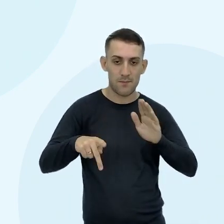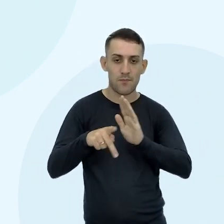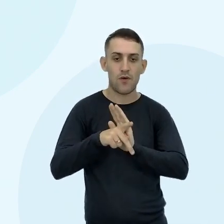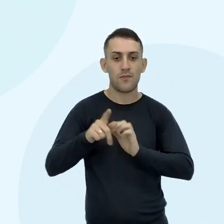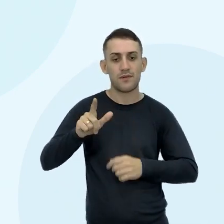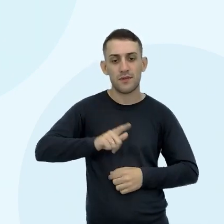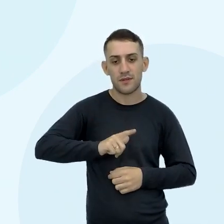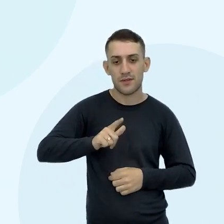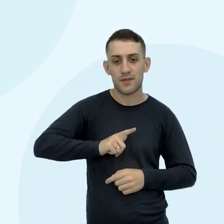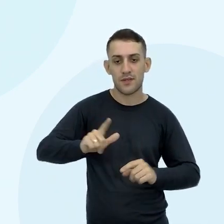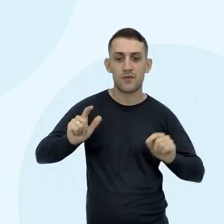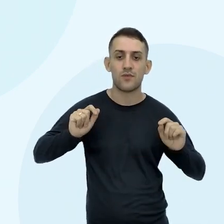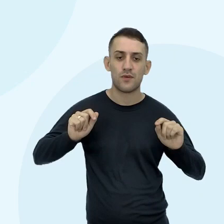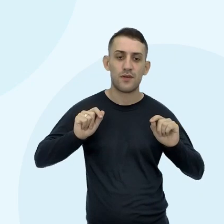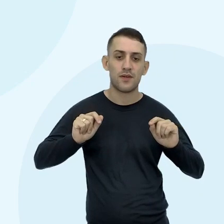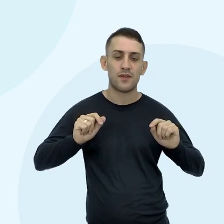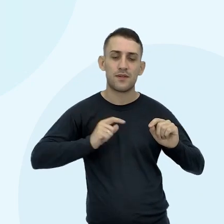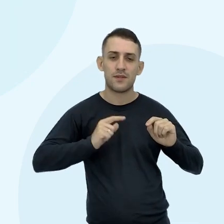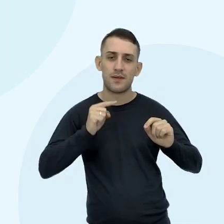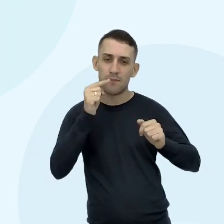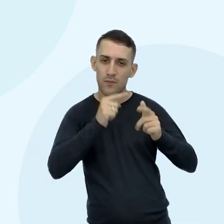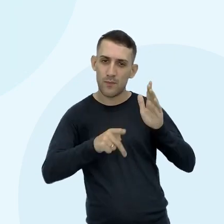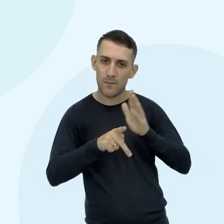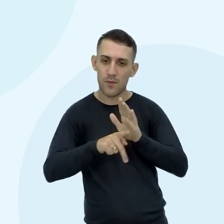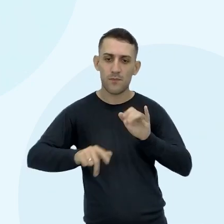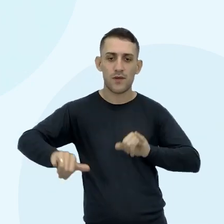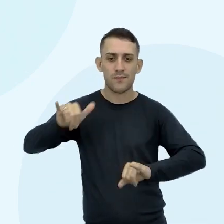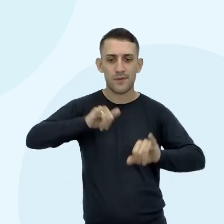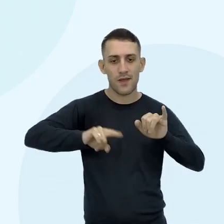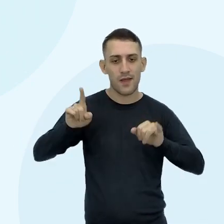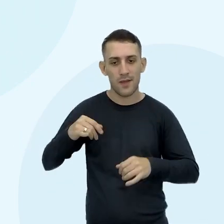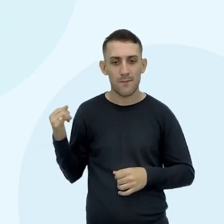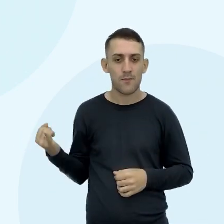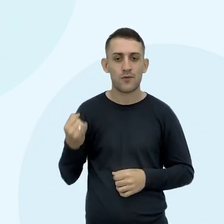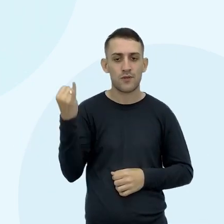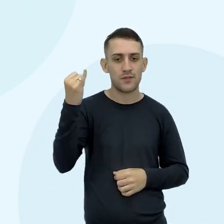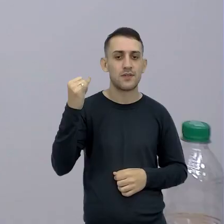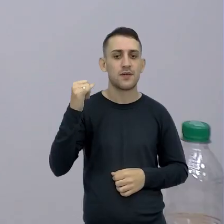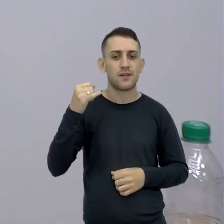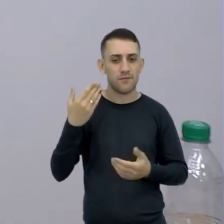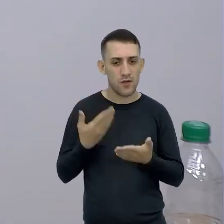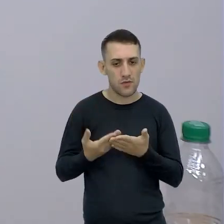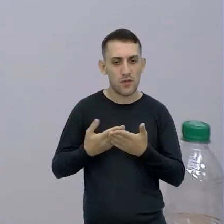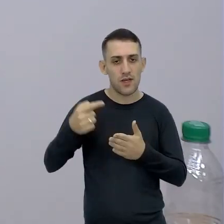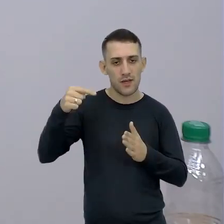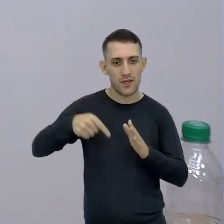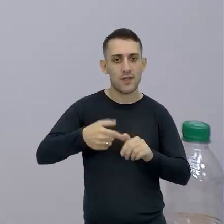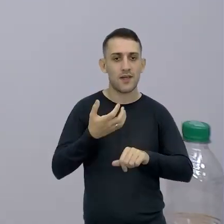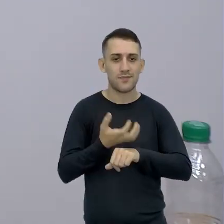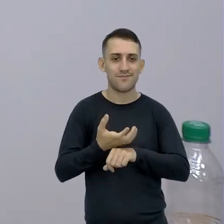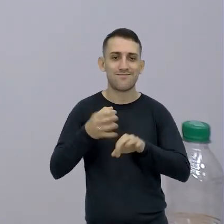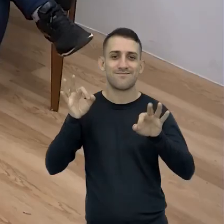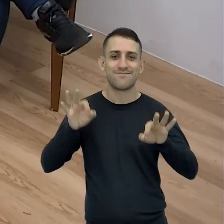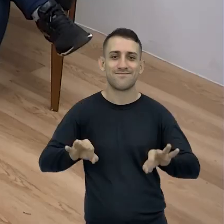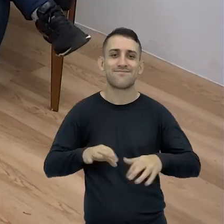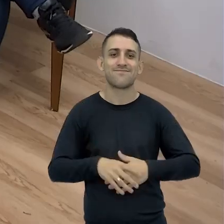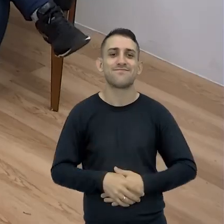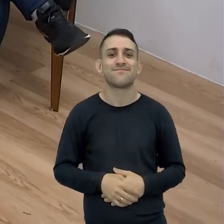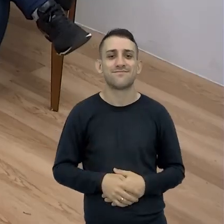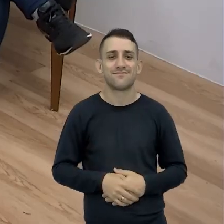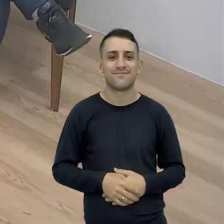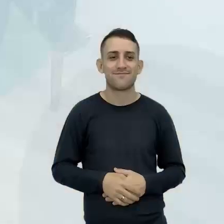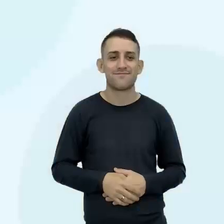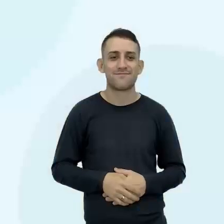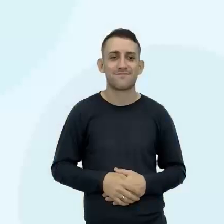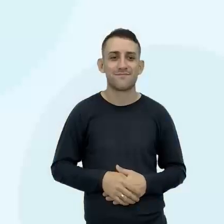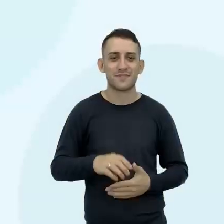Elas têm Esses elementos químicos Que são essenciais Que foram estudados No nosso componente Muito bacana Então atividade